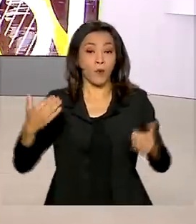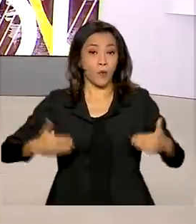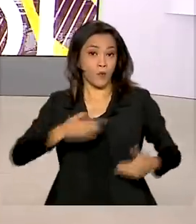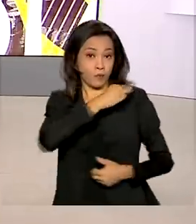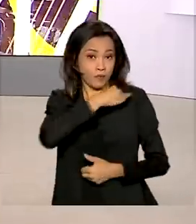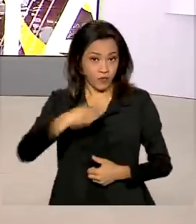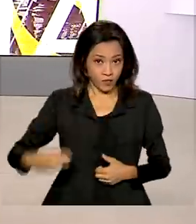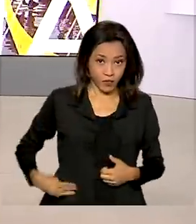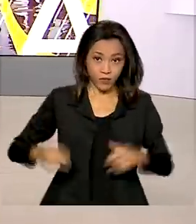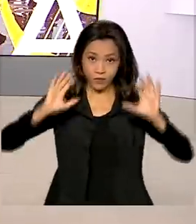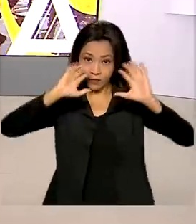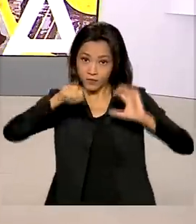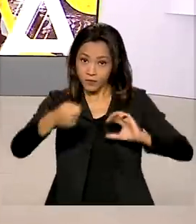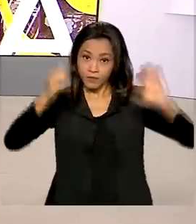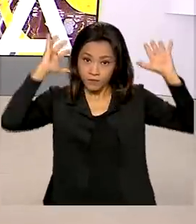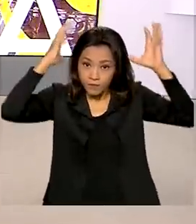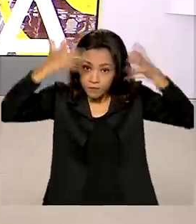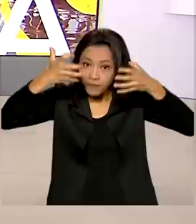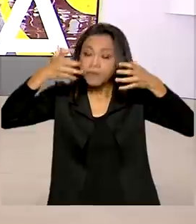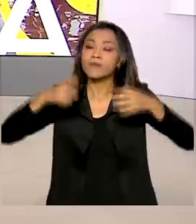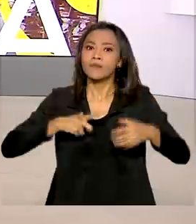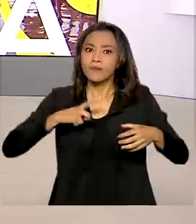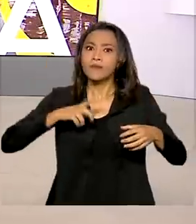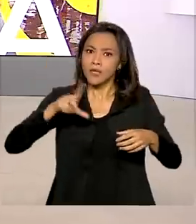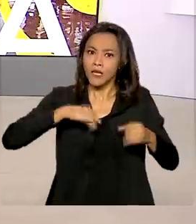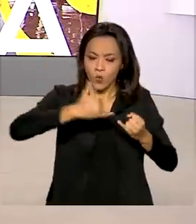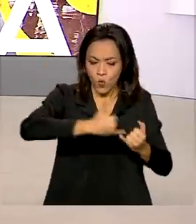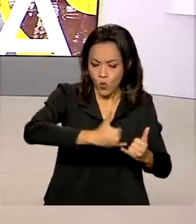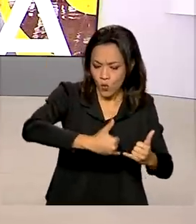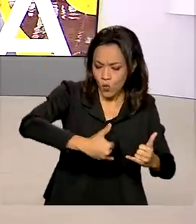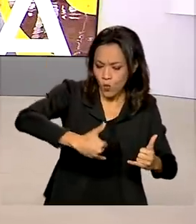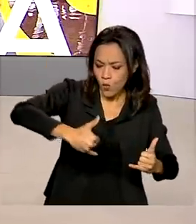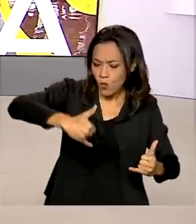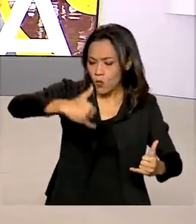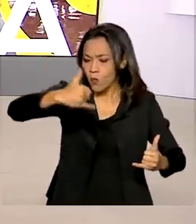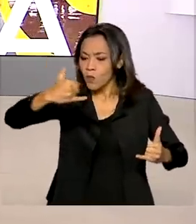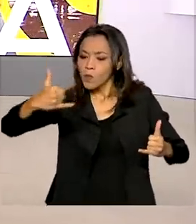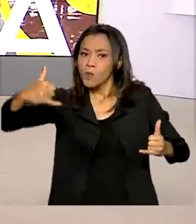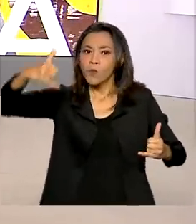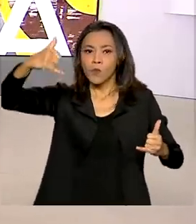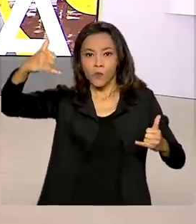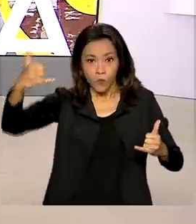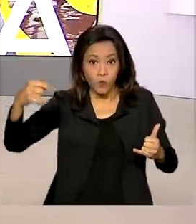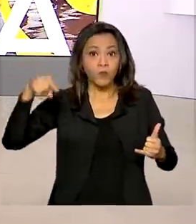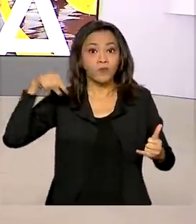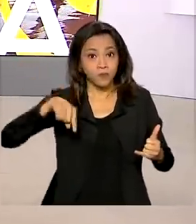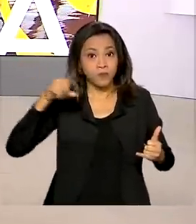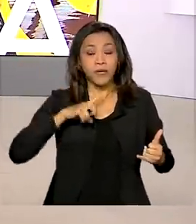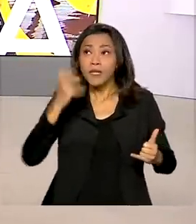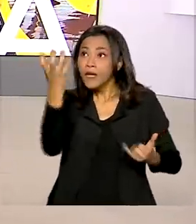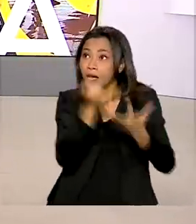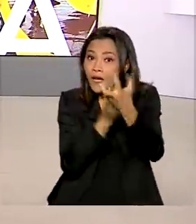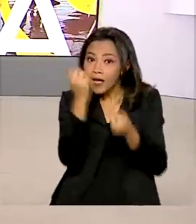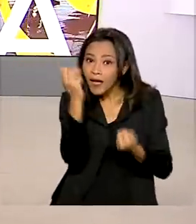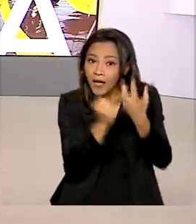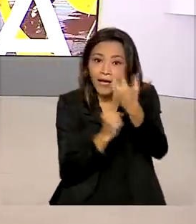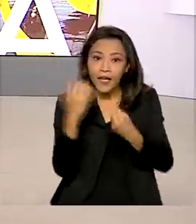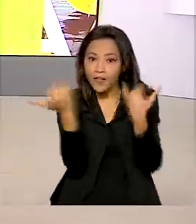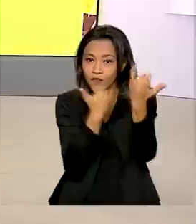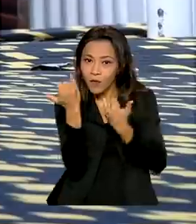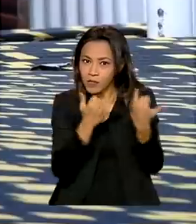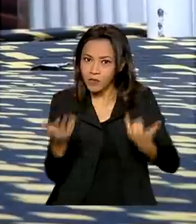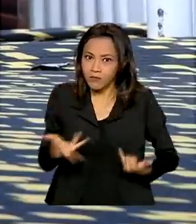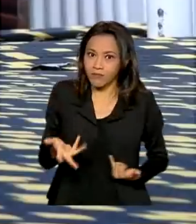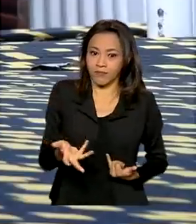Inovações, Marcos Pontes, inaugurou um cabo submarino de fibra ótica para ter acesso a transmissões de dados com alta velocidade.